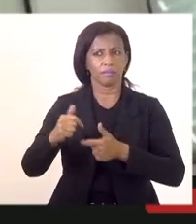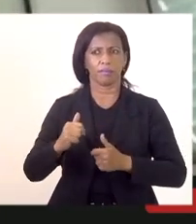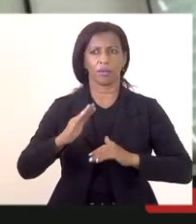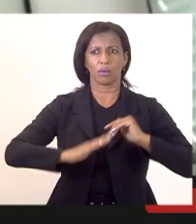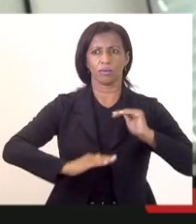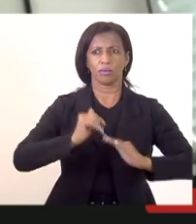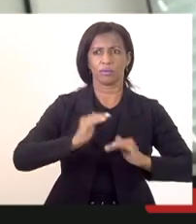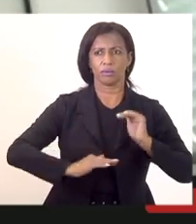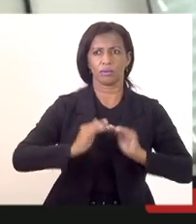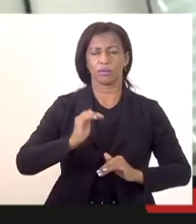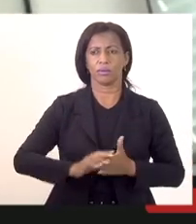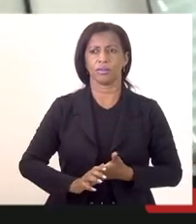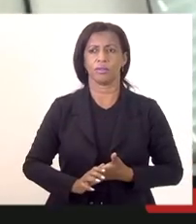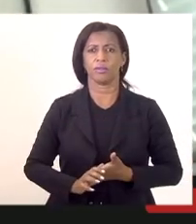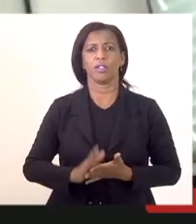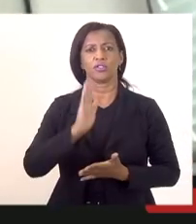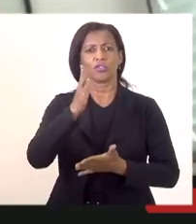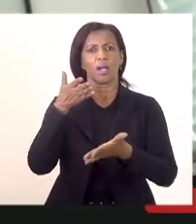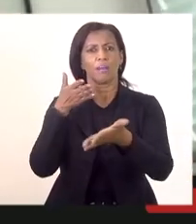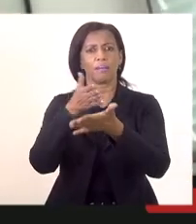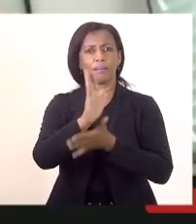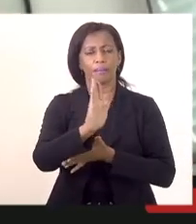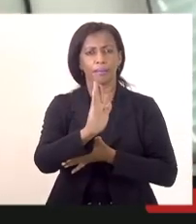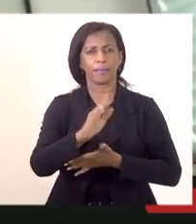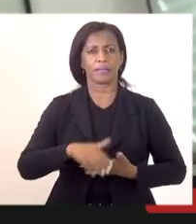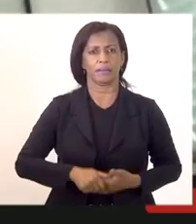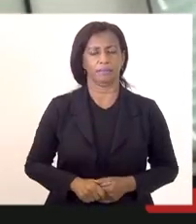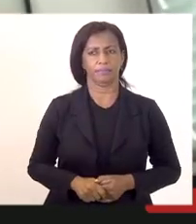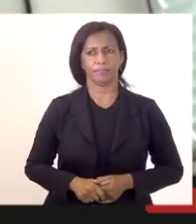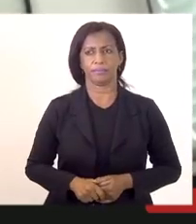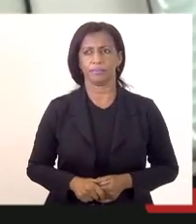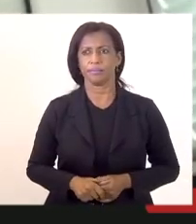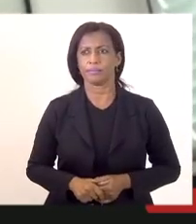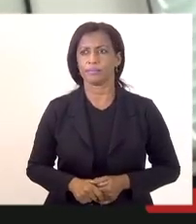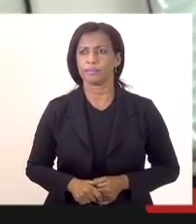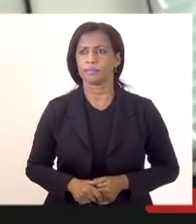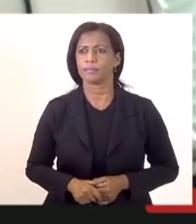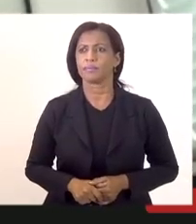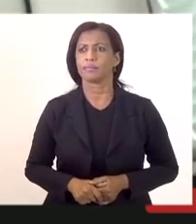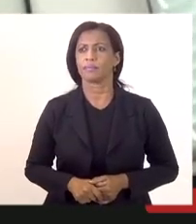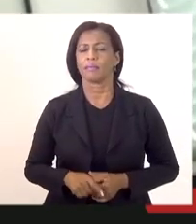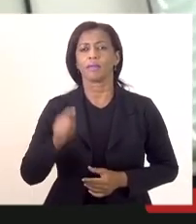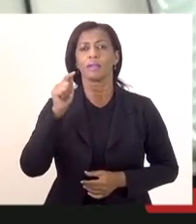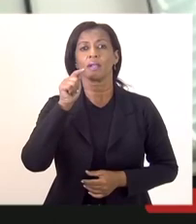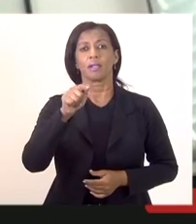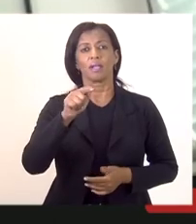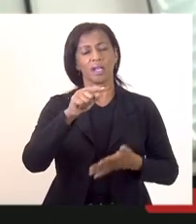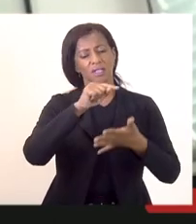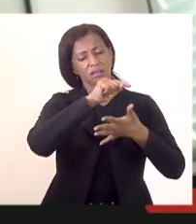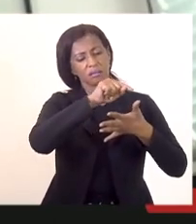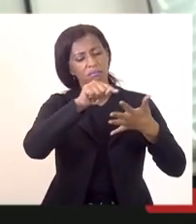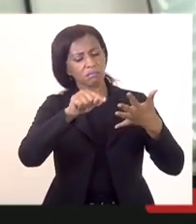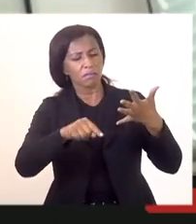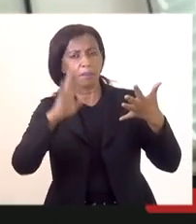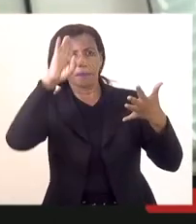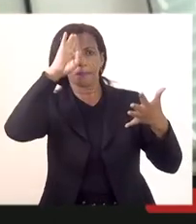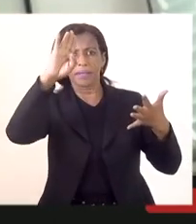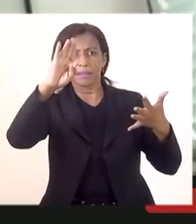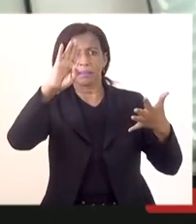temporários, dos aprovados para aprovamento dos cargos temporários? E esses são os principais pontos